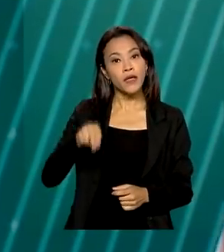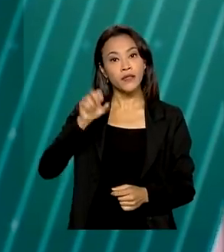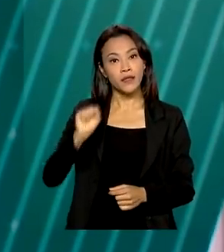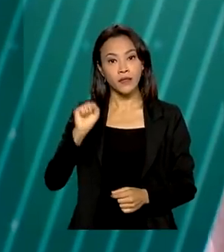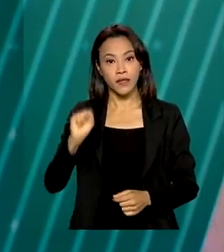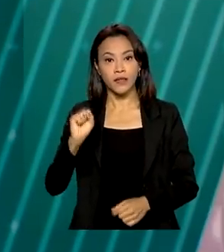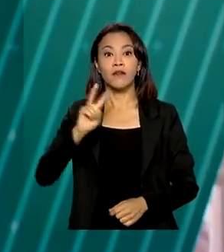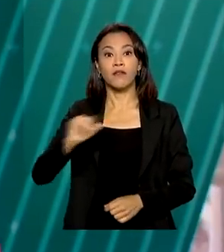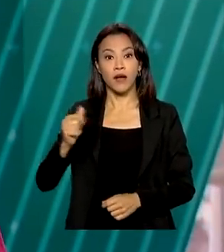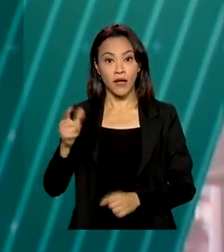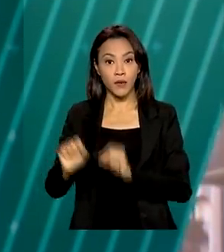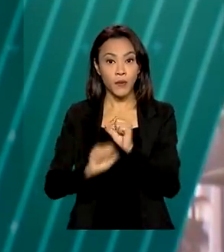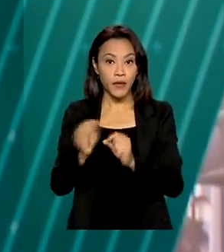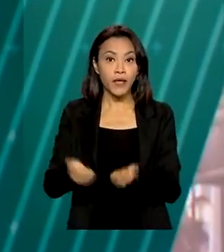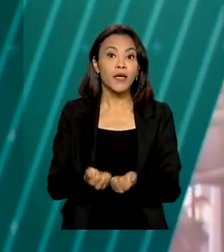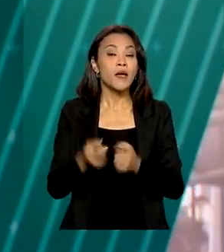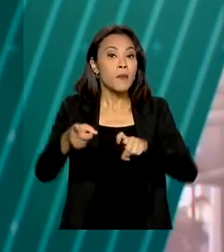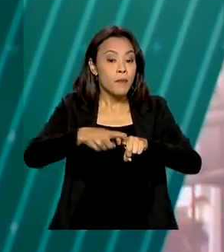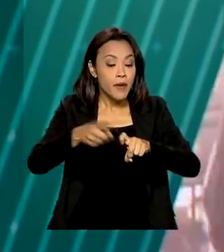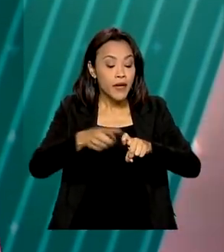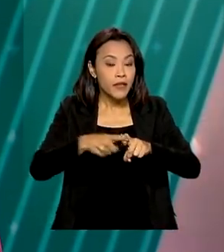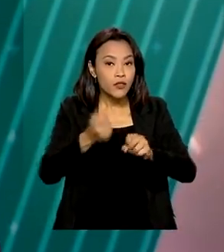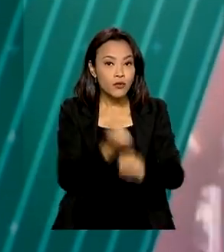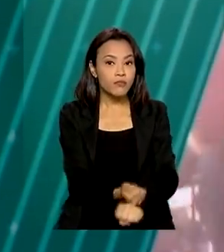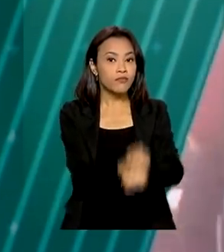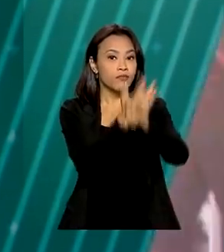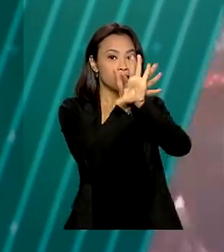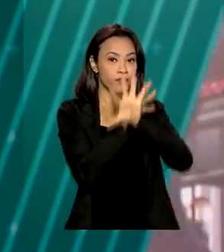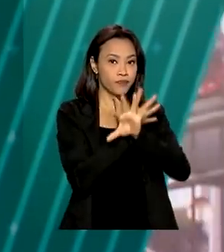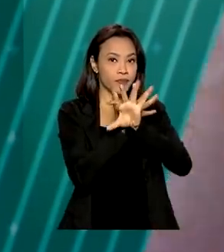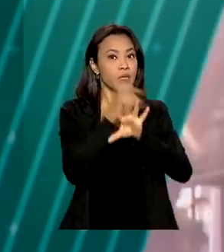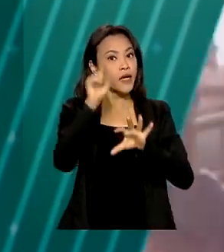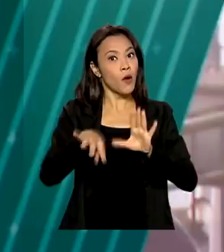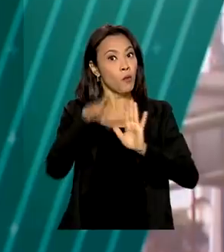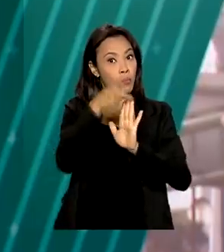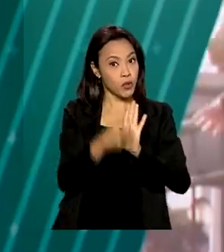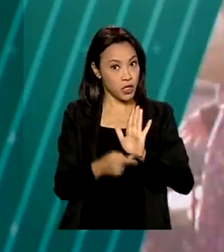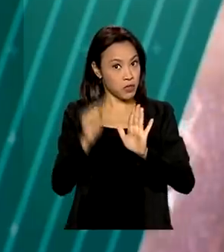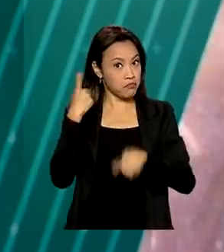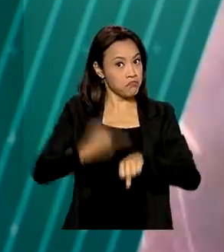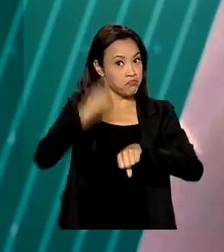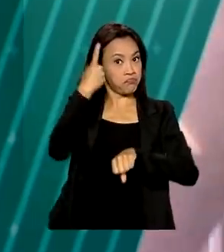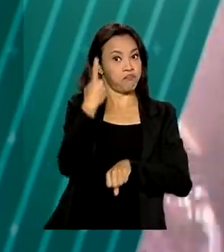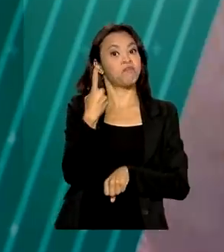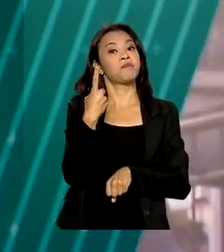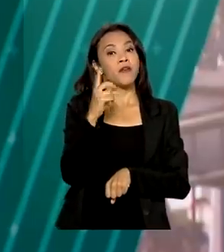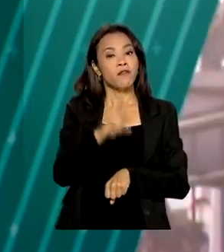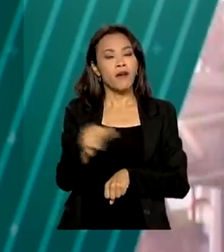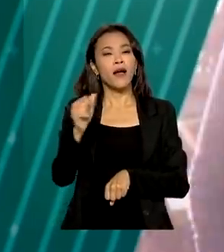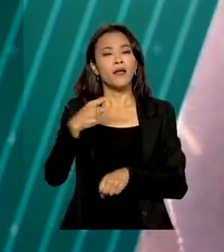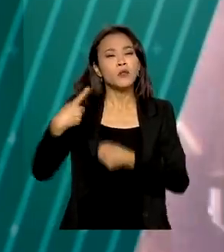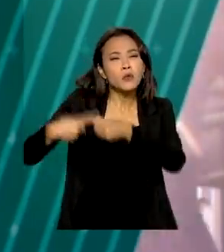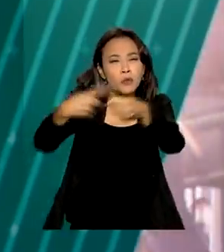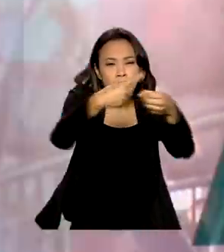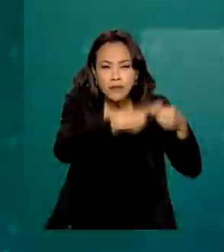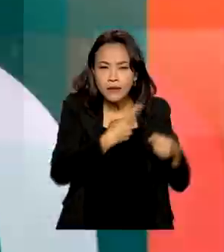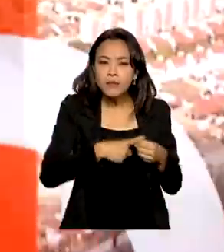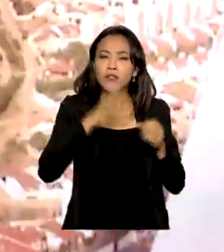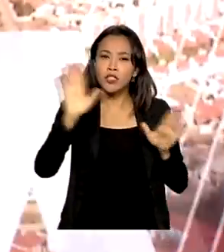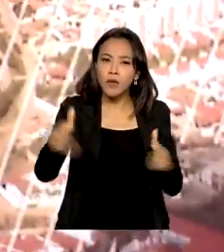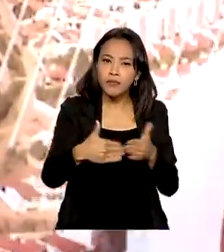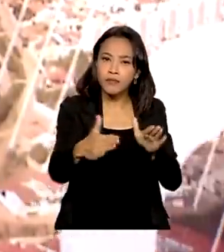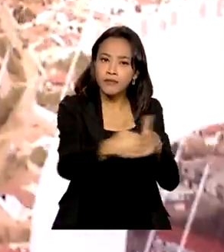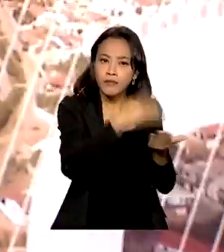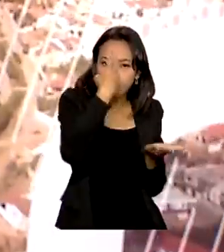disponibilizar perícia médica remota por meio de um projeto piloto. A experiência vai funcionar em municípios que firmaram acordo de